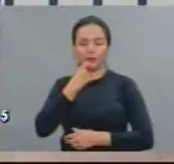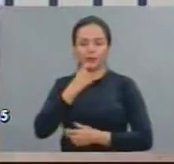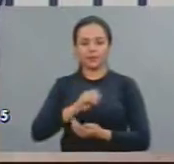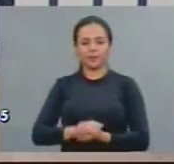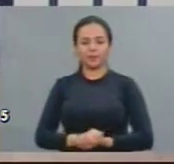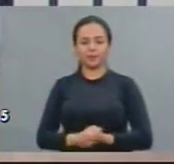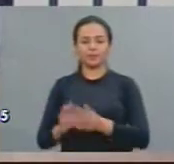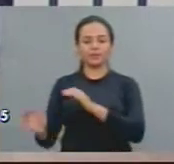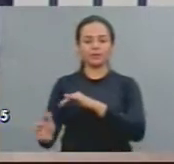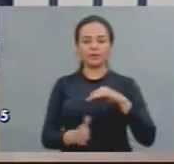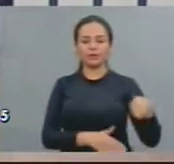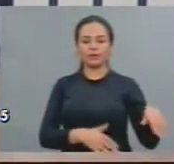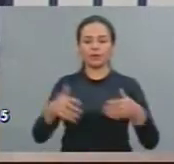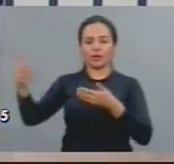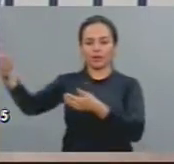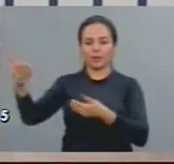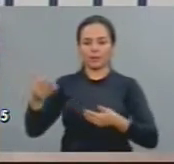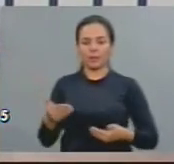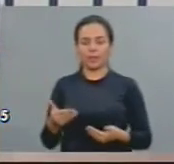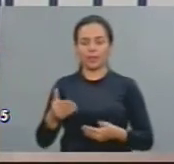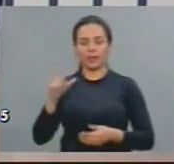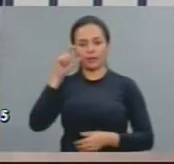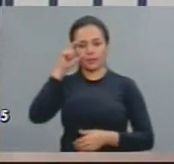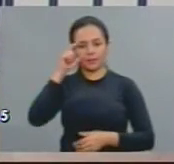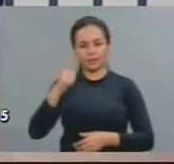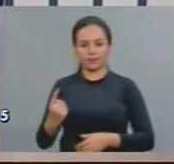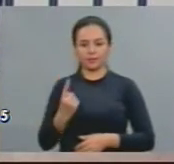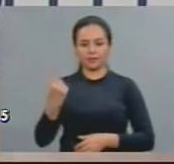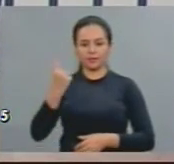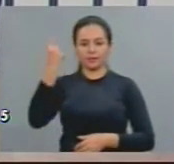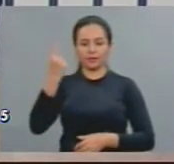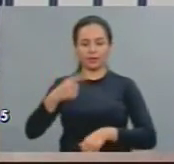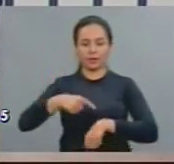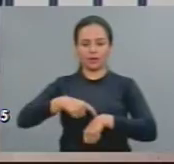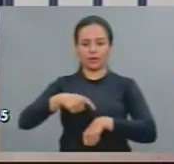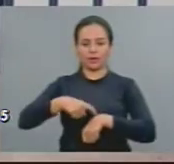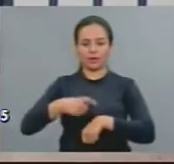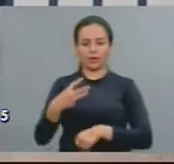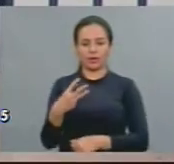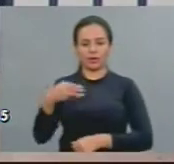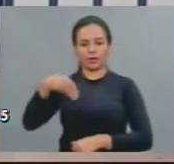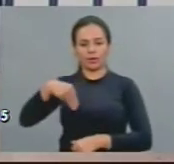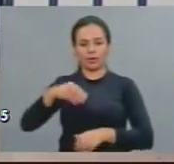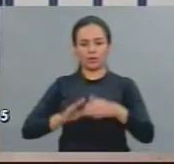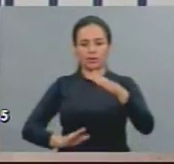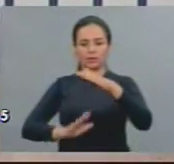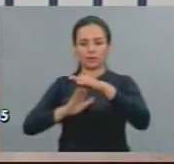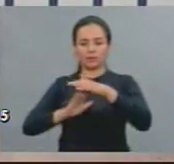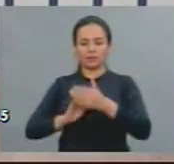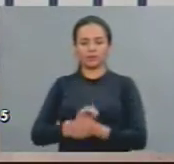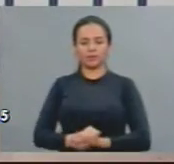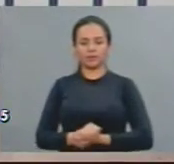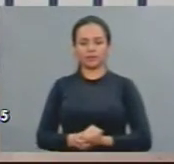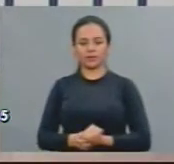Avra, deputado Renato Roseno, de esporádio até 3 minutos regimentais, deputado.